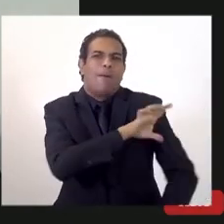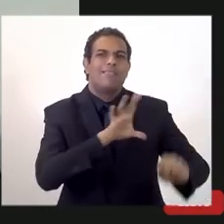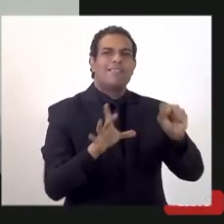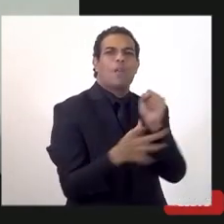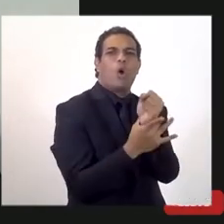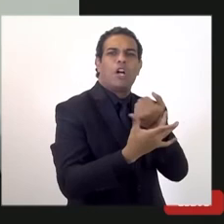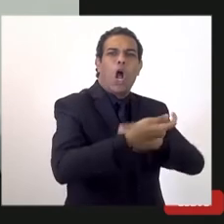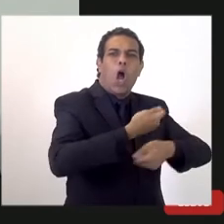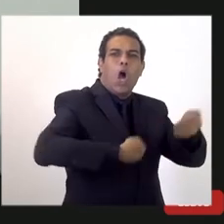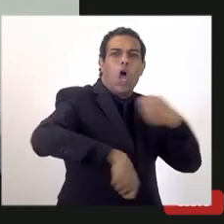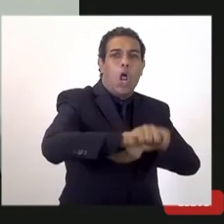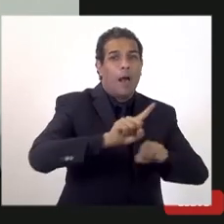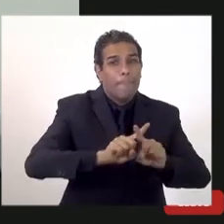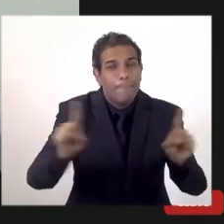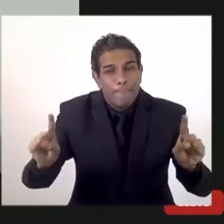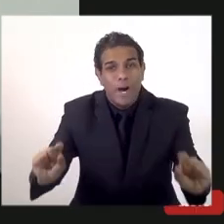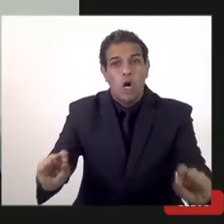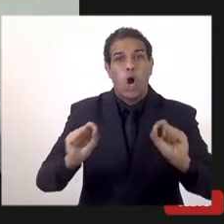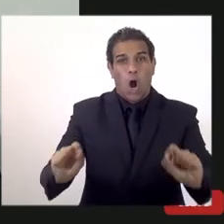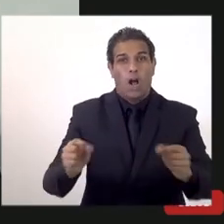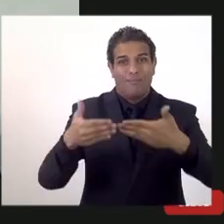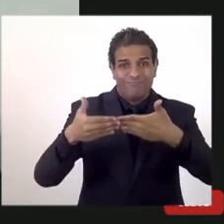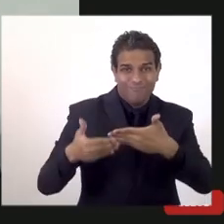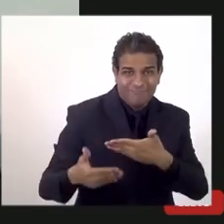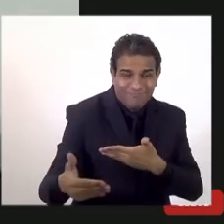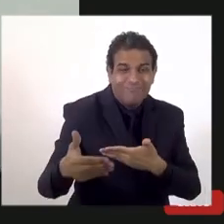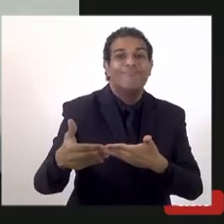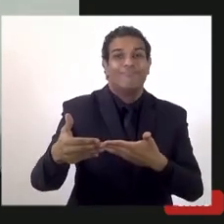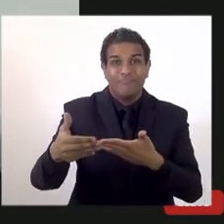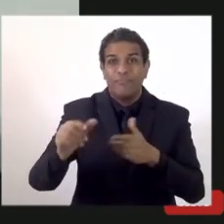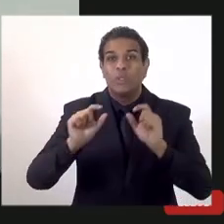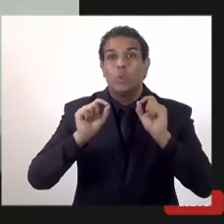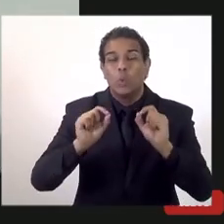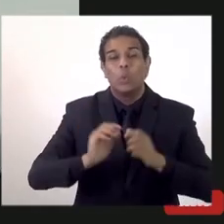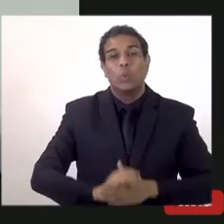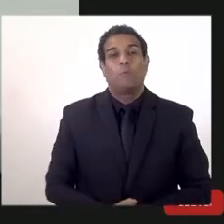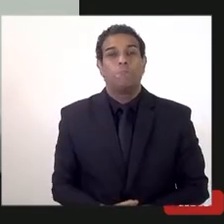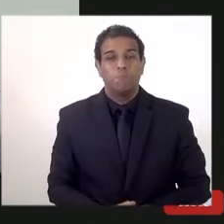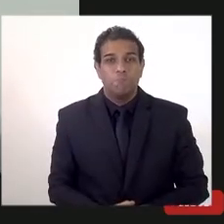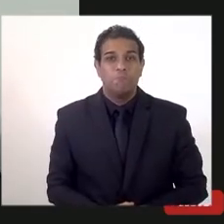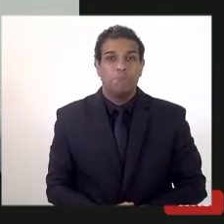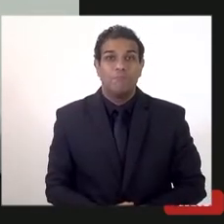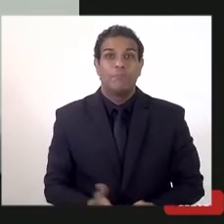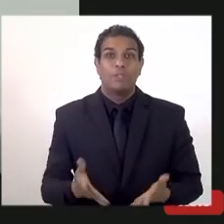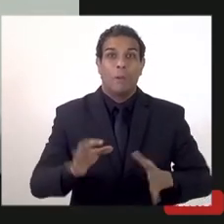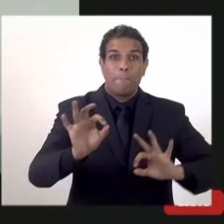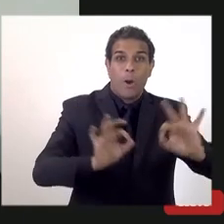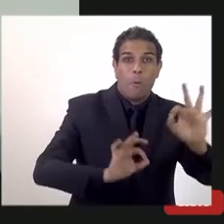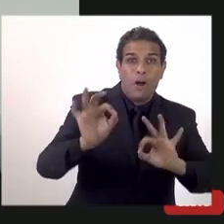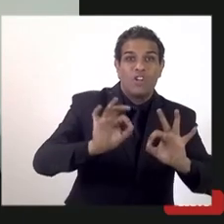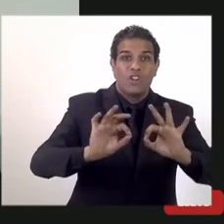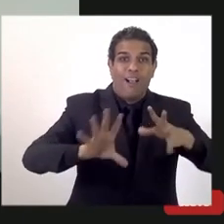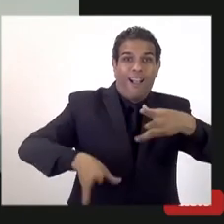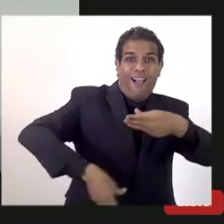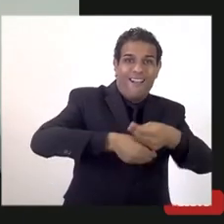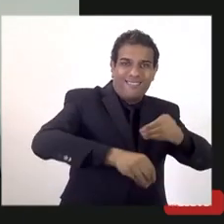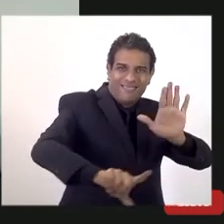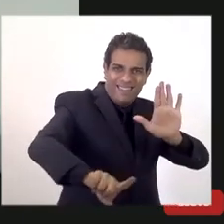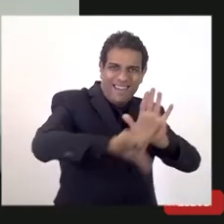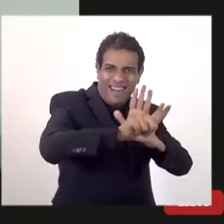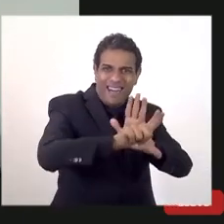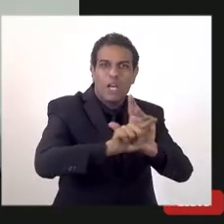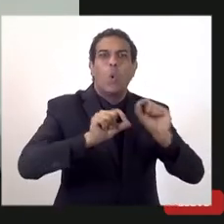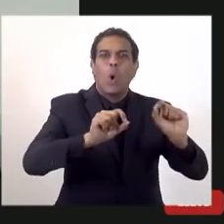entendo que poderíamos colocar já inicialmente na questão no projeto de lei complementar